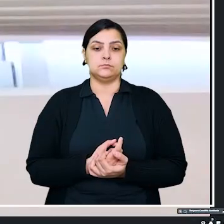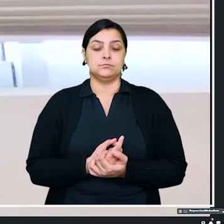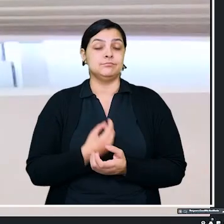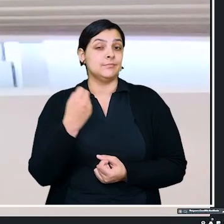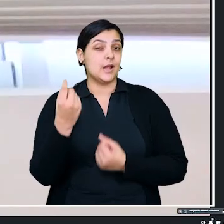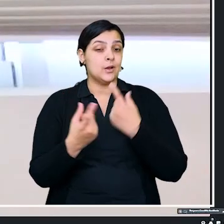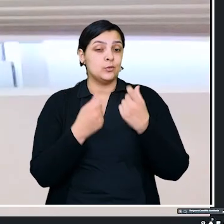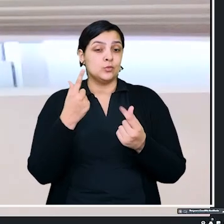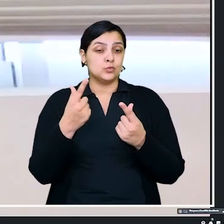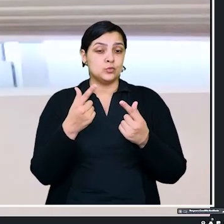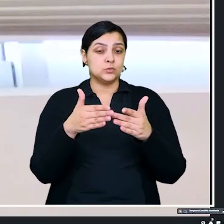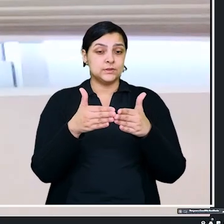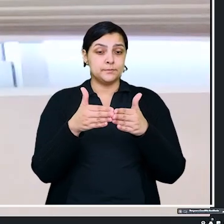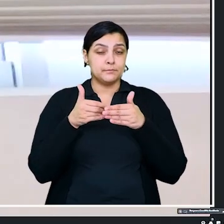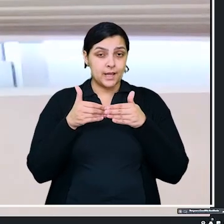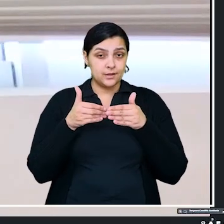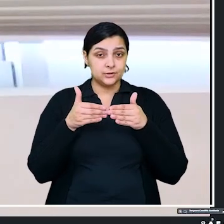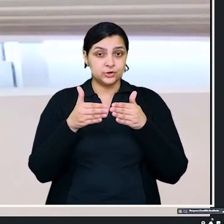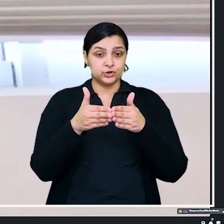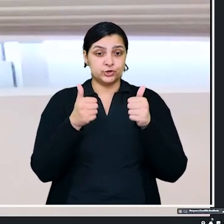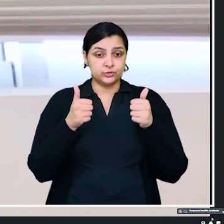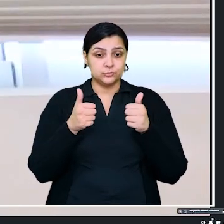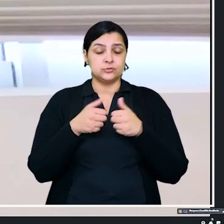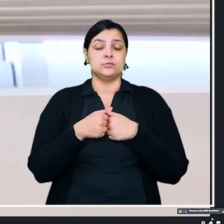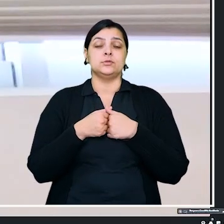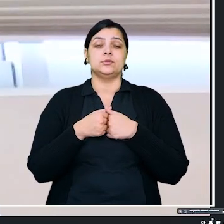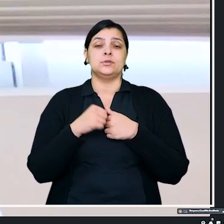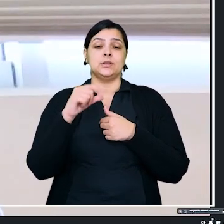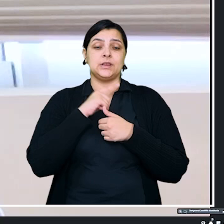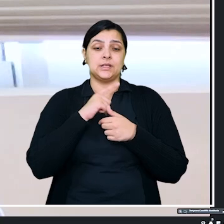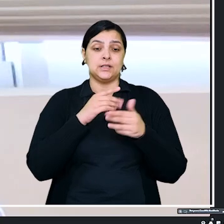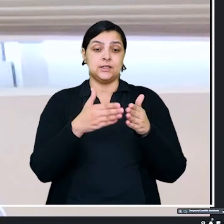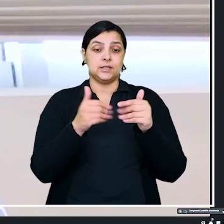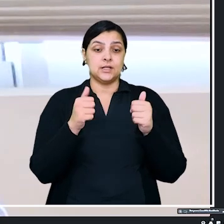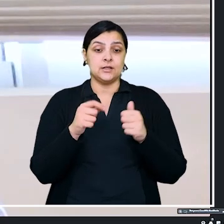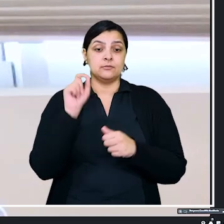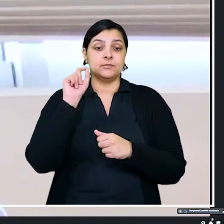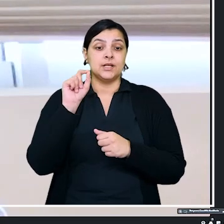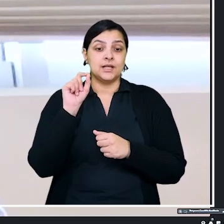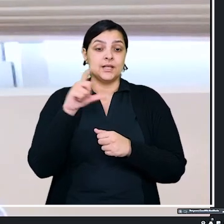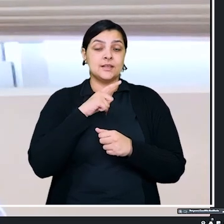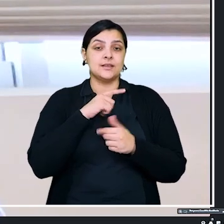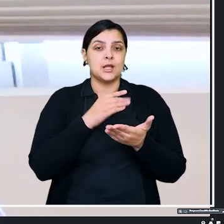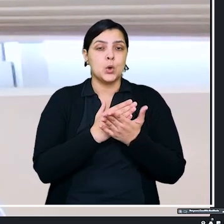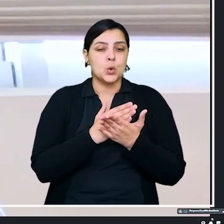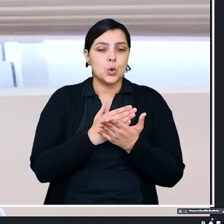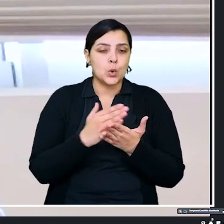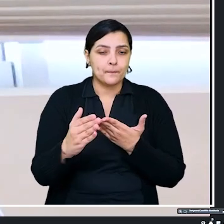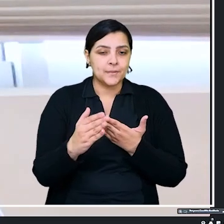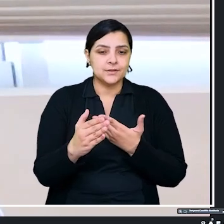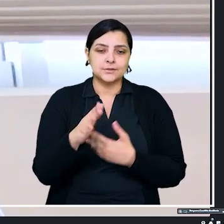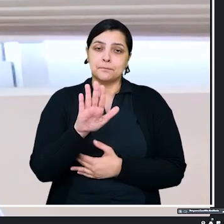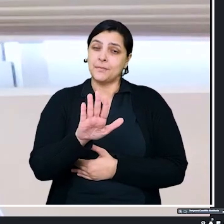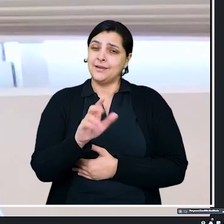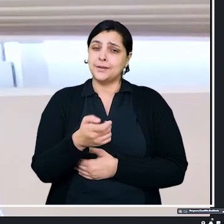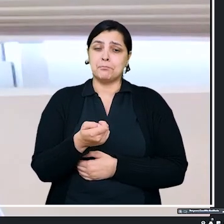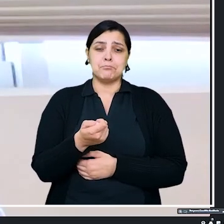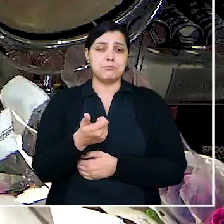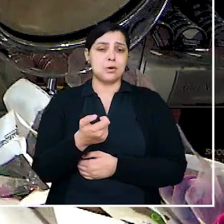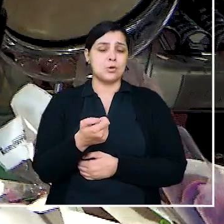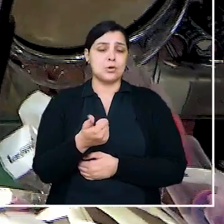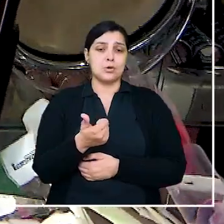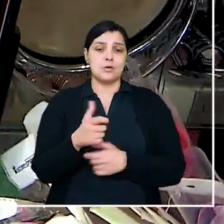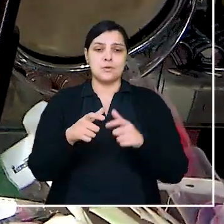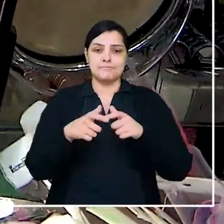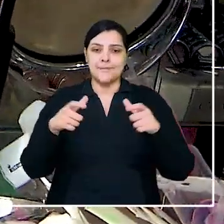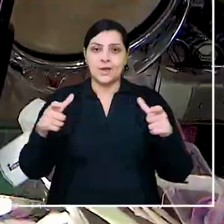Algumas linhas de crédito oferecem esse crédito para aquele que está bem no início, mas são poucas. A